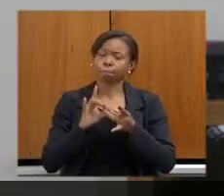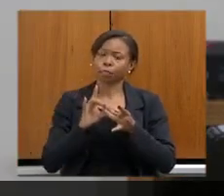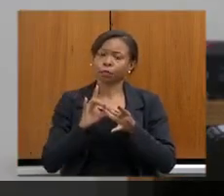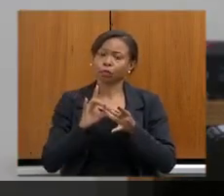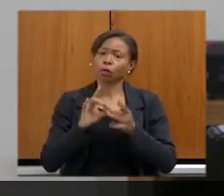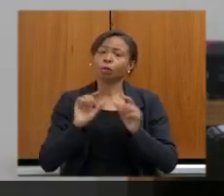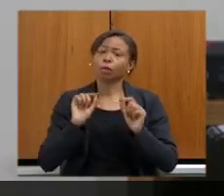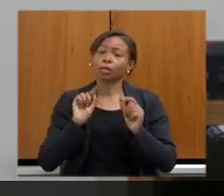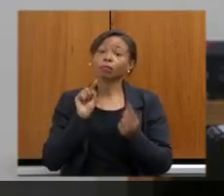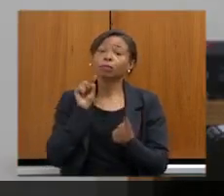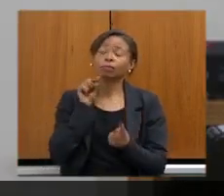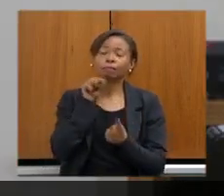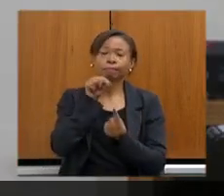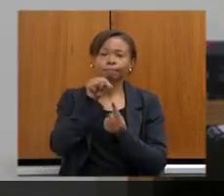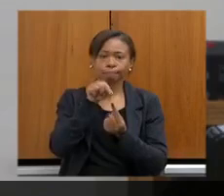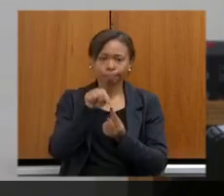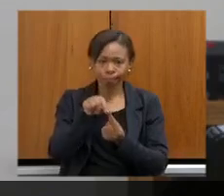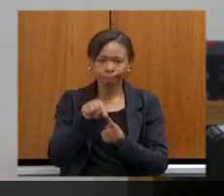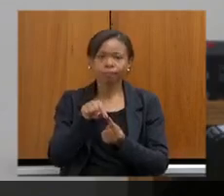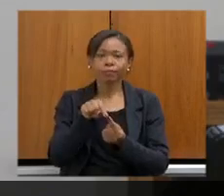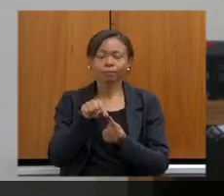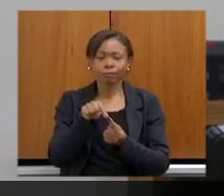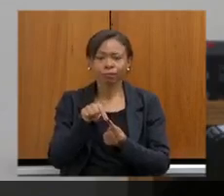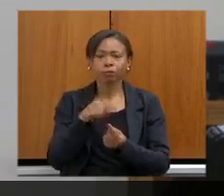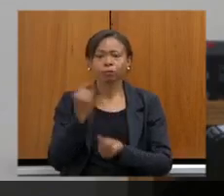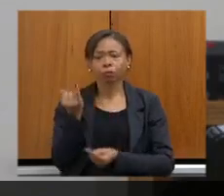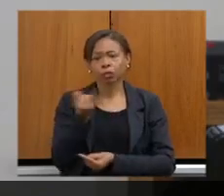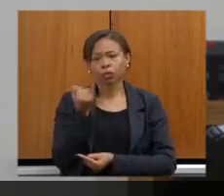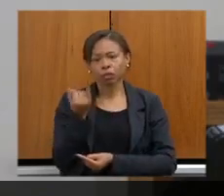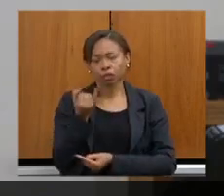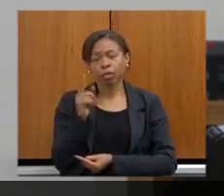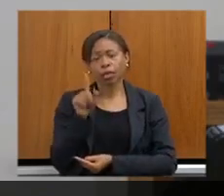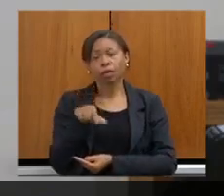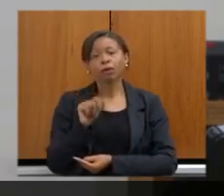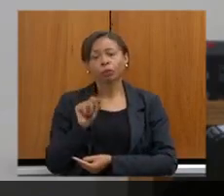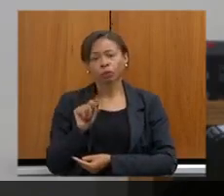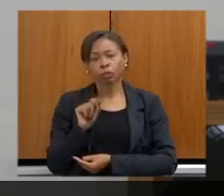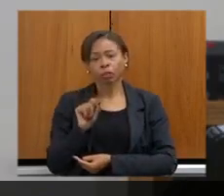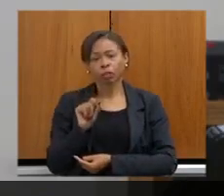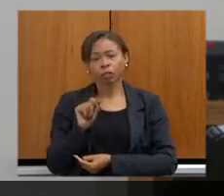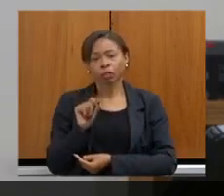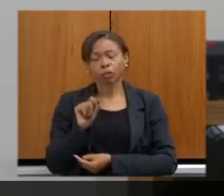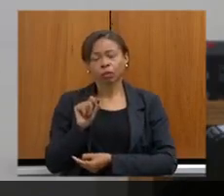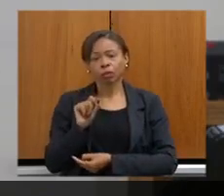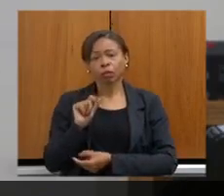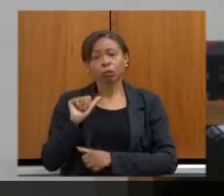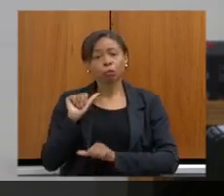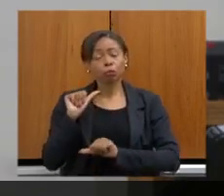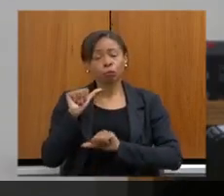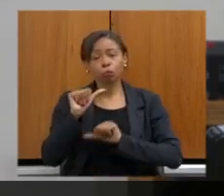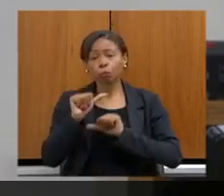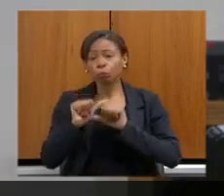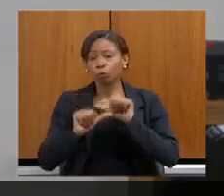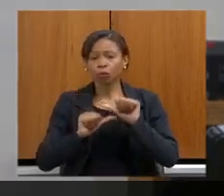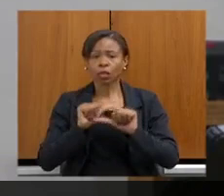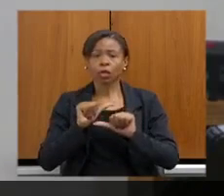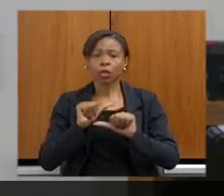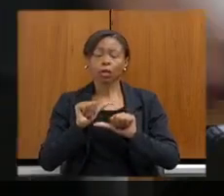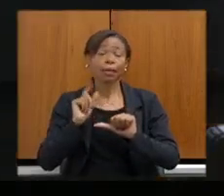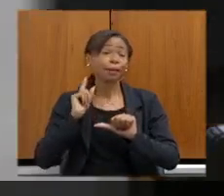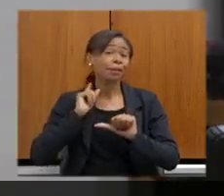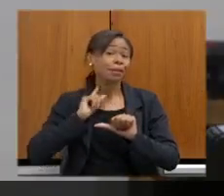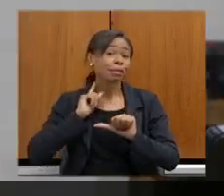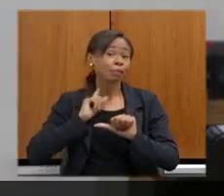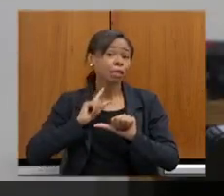grande objetivo, que é mudar o quadro em Minas Gerais